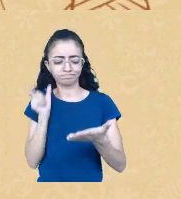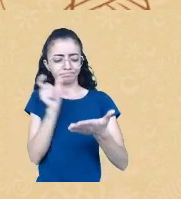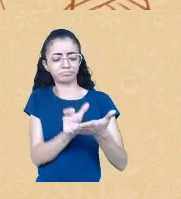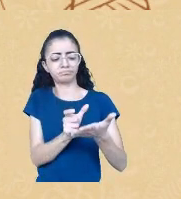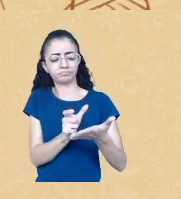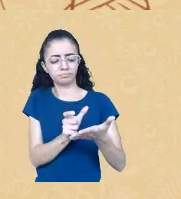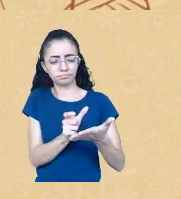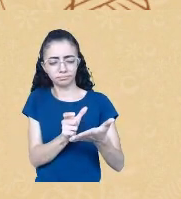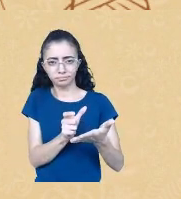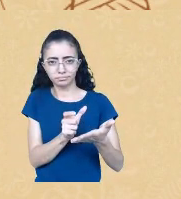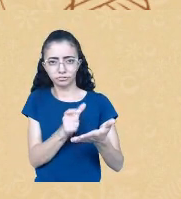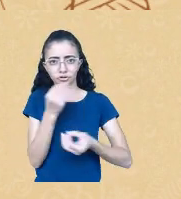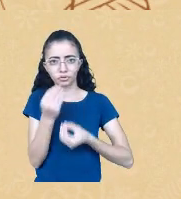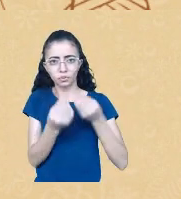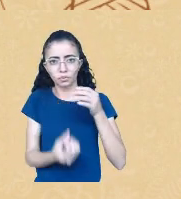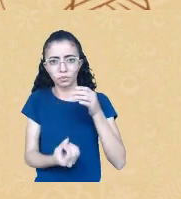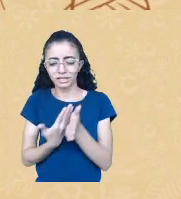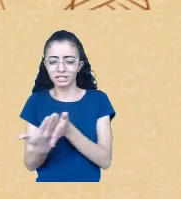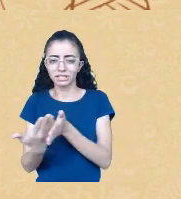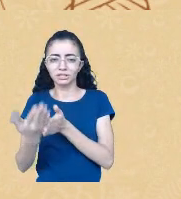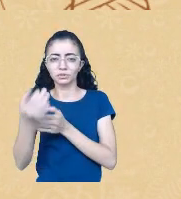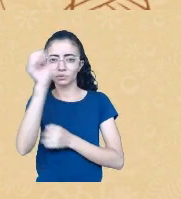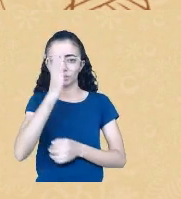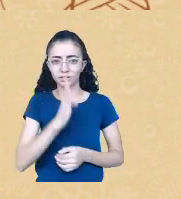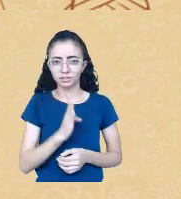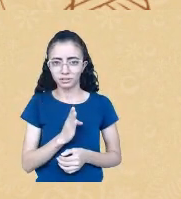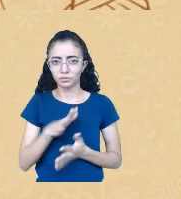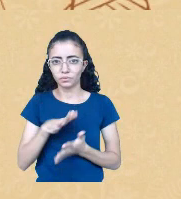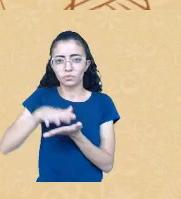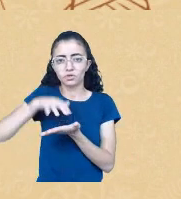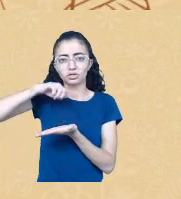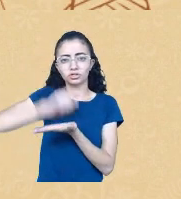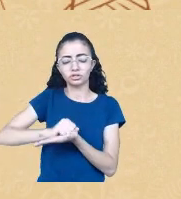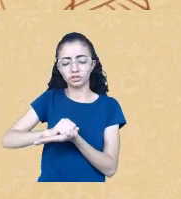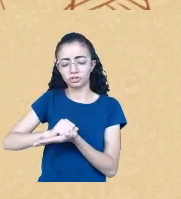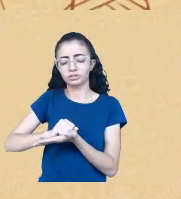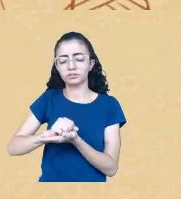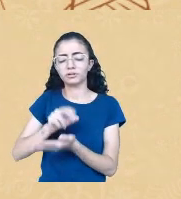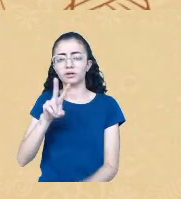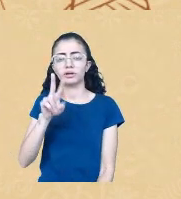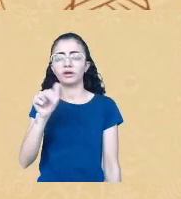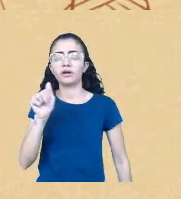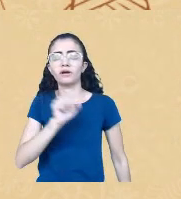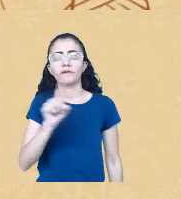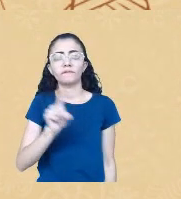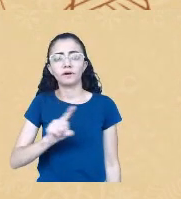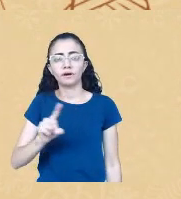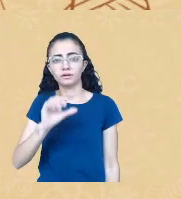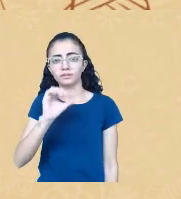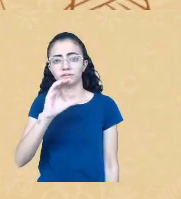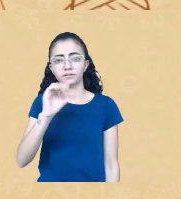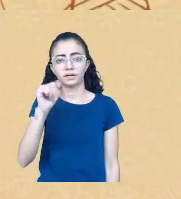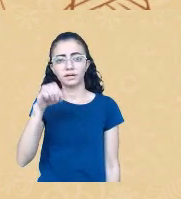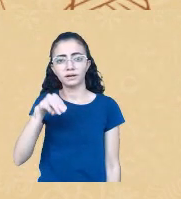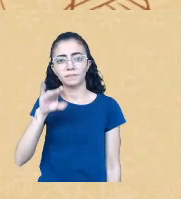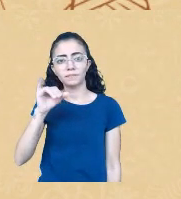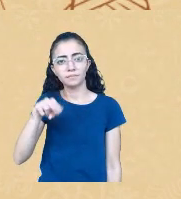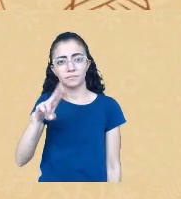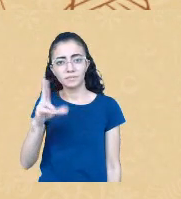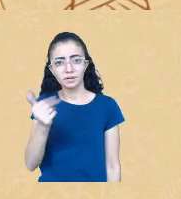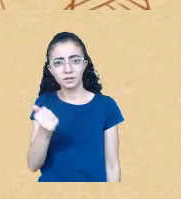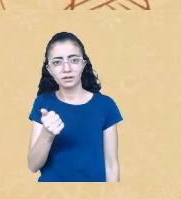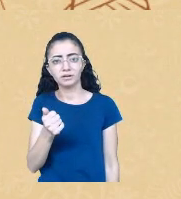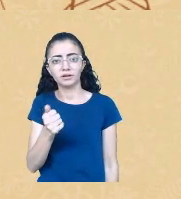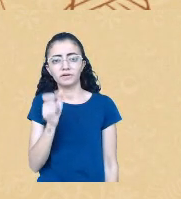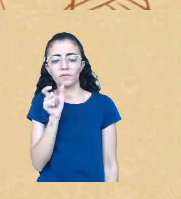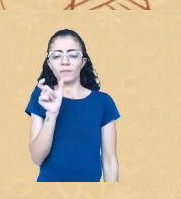né? É esse registro do vai de caminha quando nos chama de pardos. E aqui eu